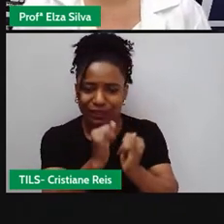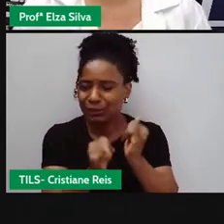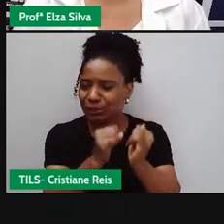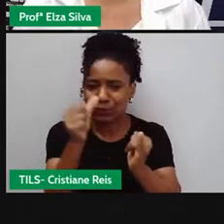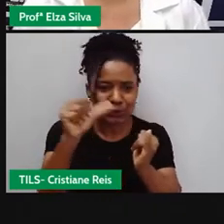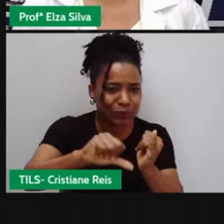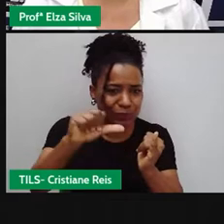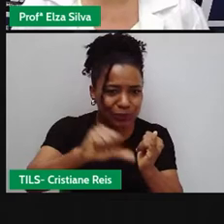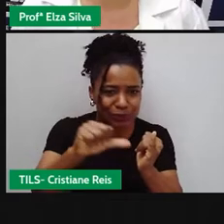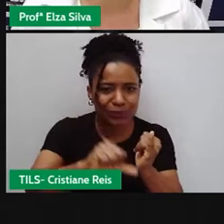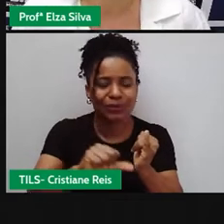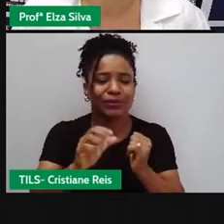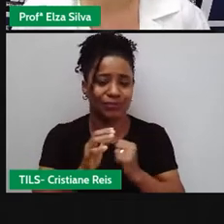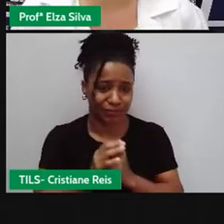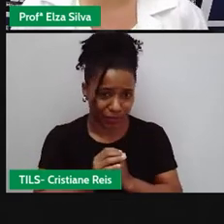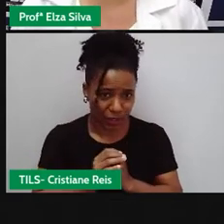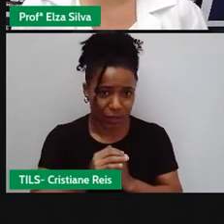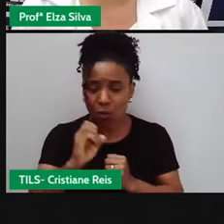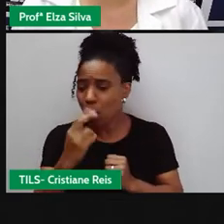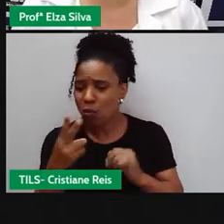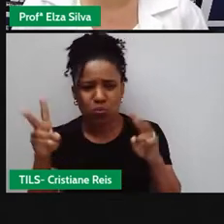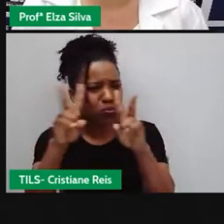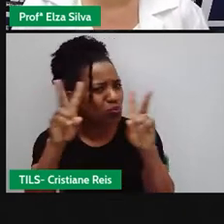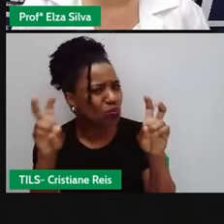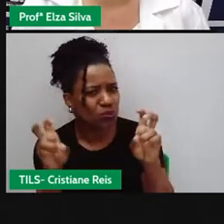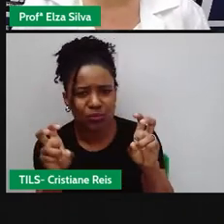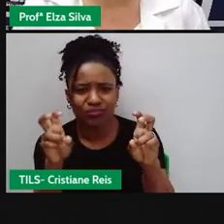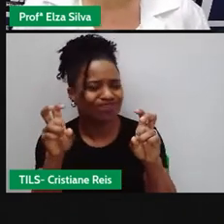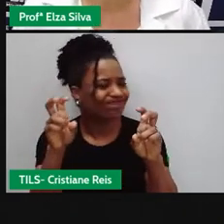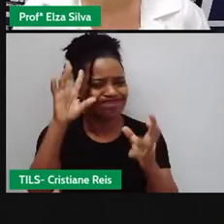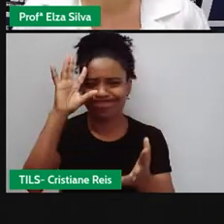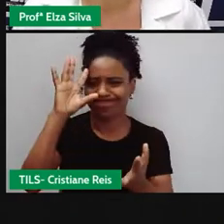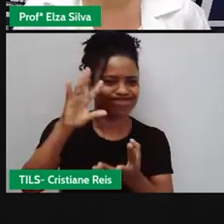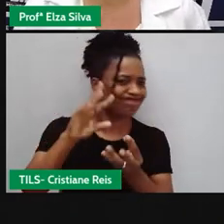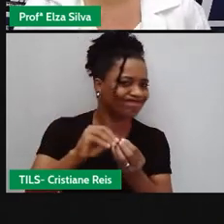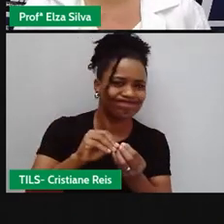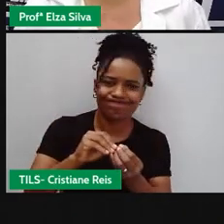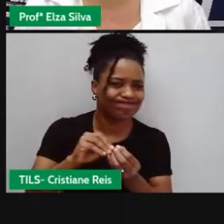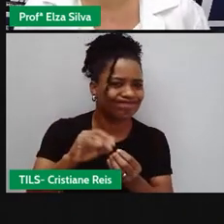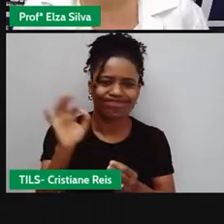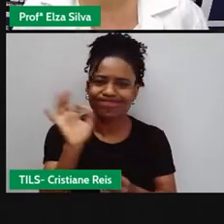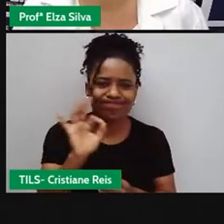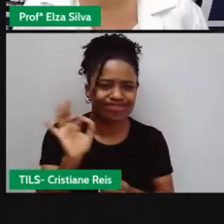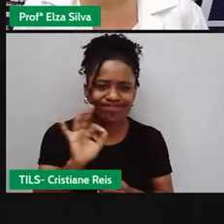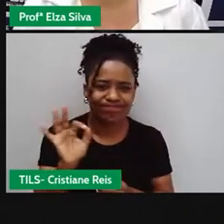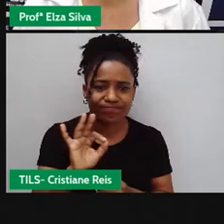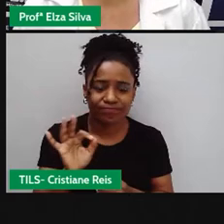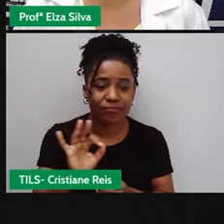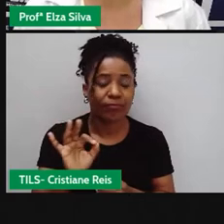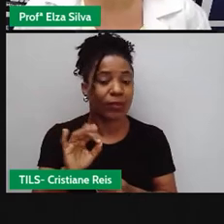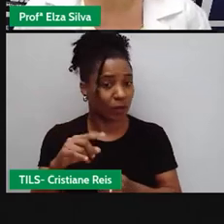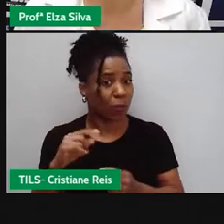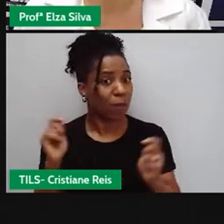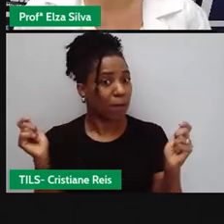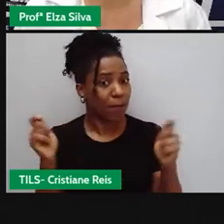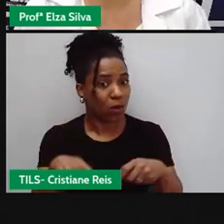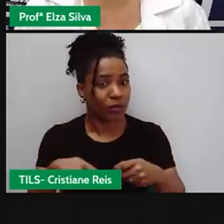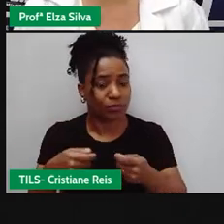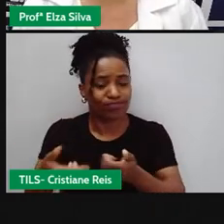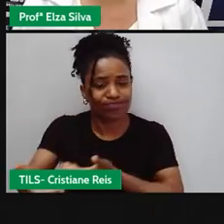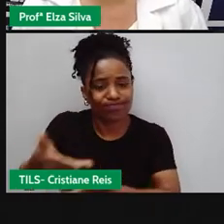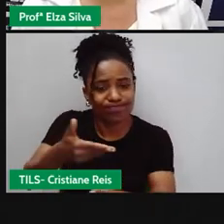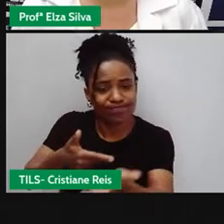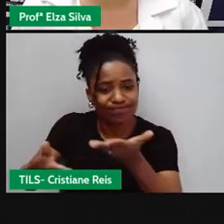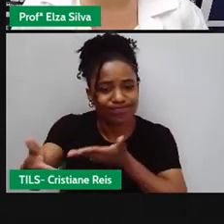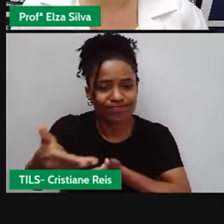dificuldade relacionada ao entendimento do conteúdo. Vamos ser gentis uns com os outros e encorajar e